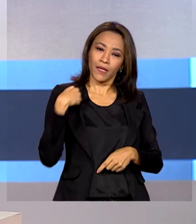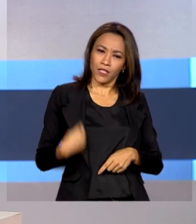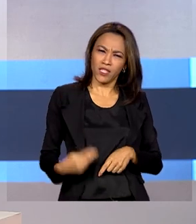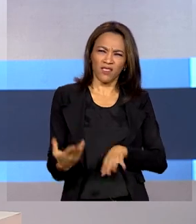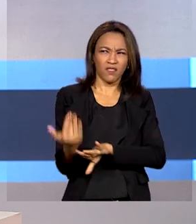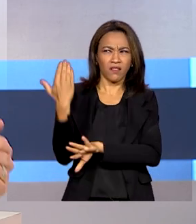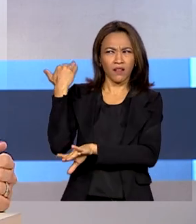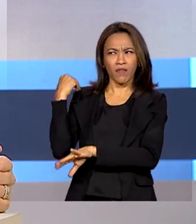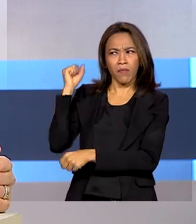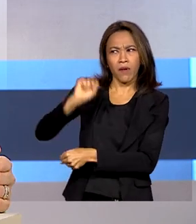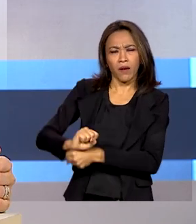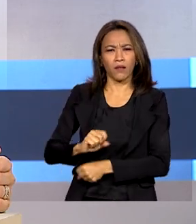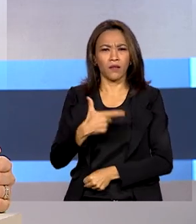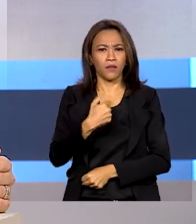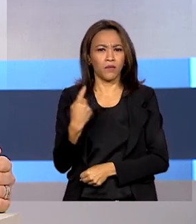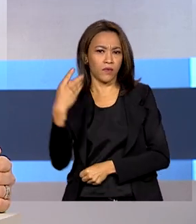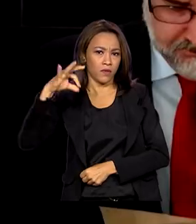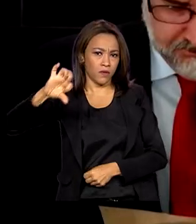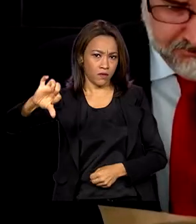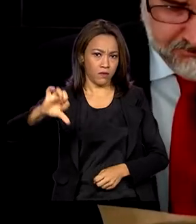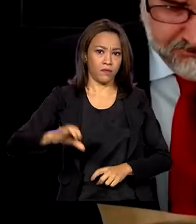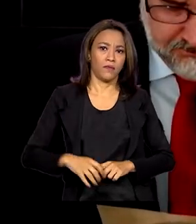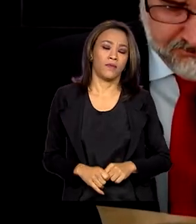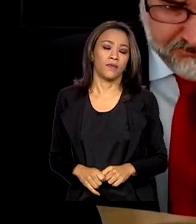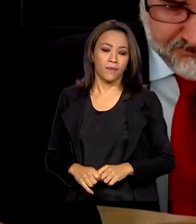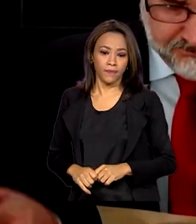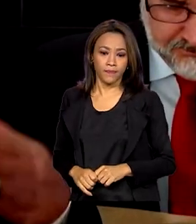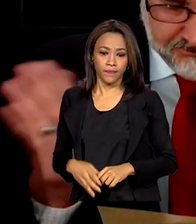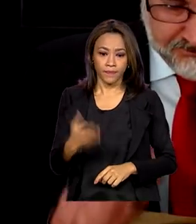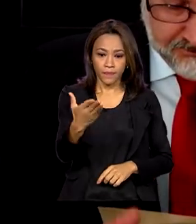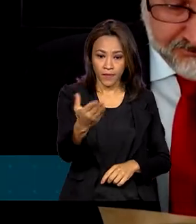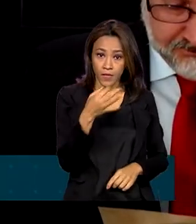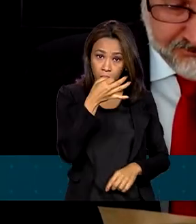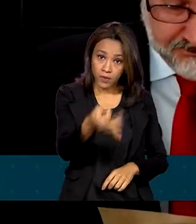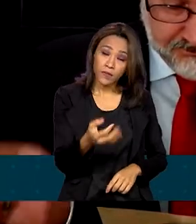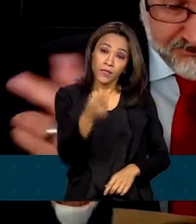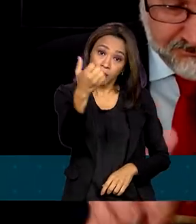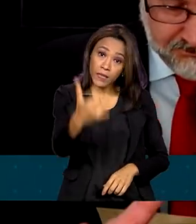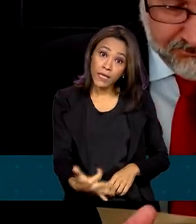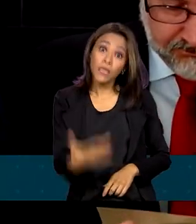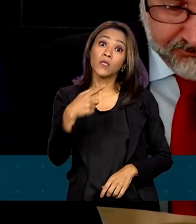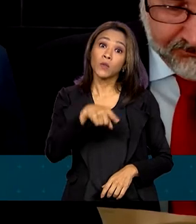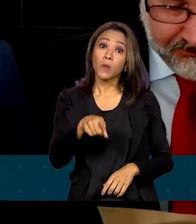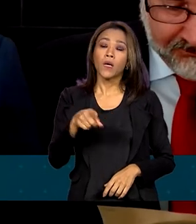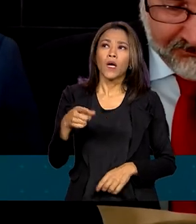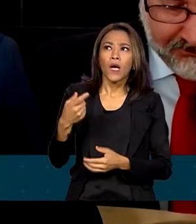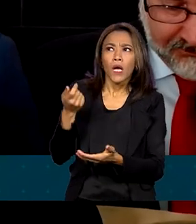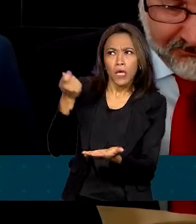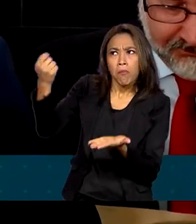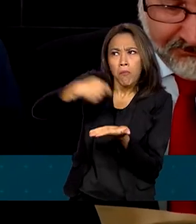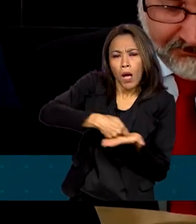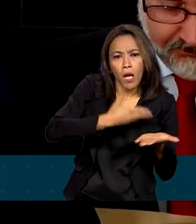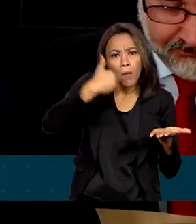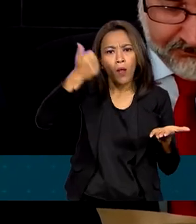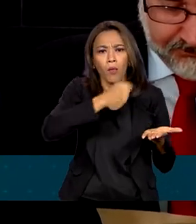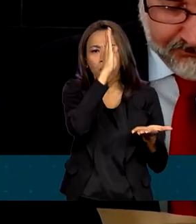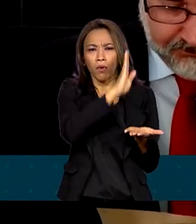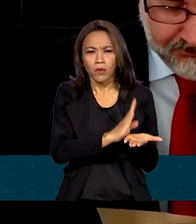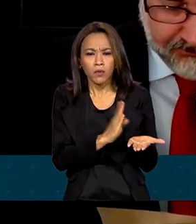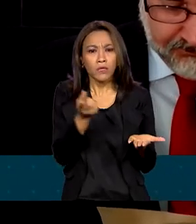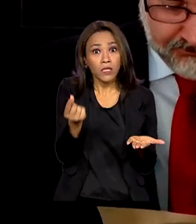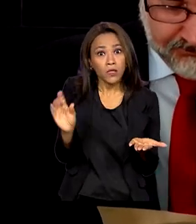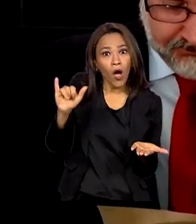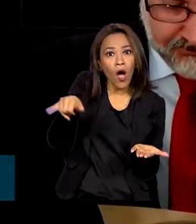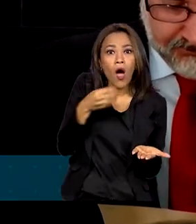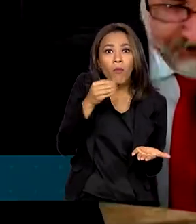parada desde 2019. Habilitar os mercados mais exigentes que pagam melhor, isso vai trazer mais renda, mais